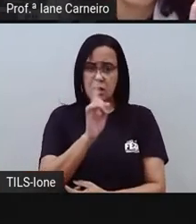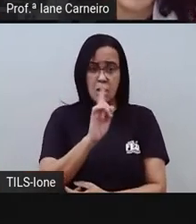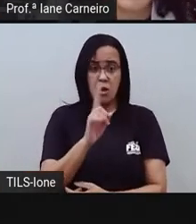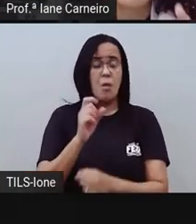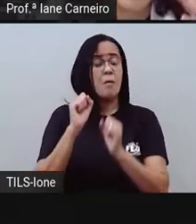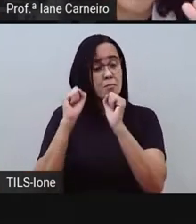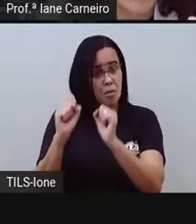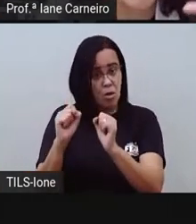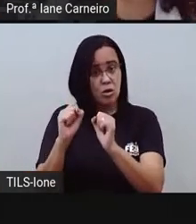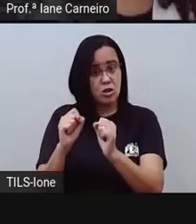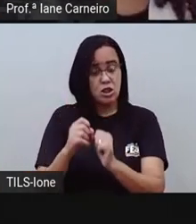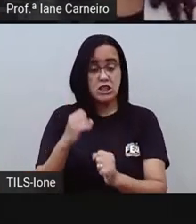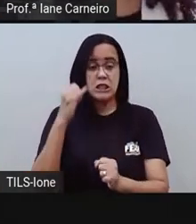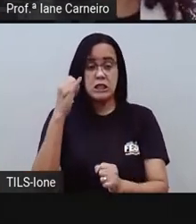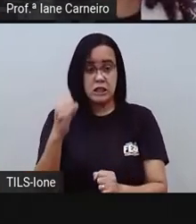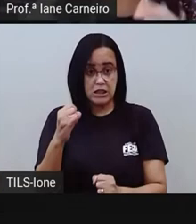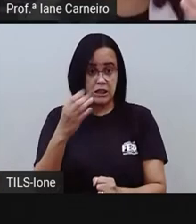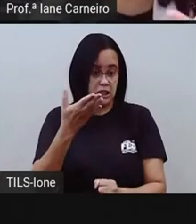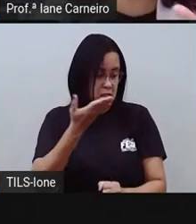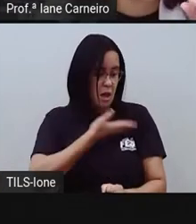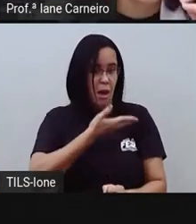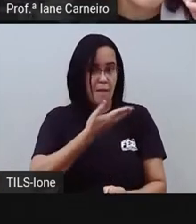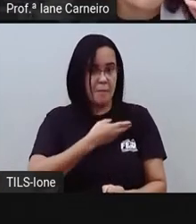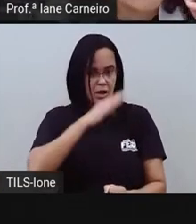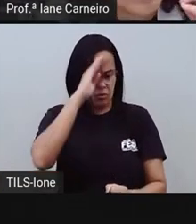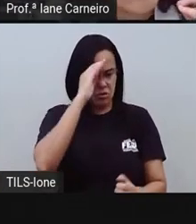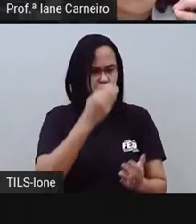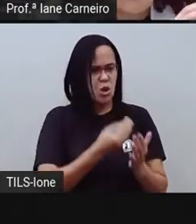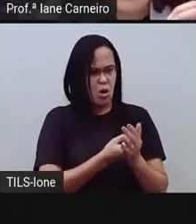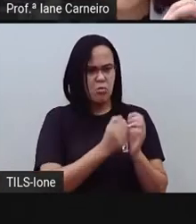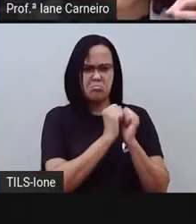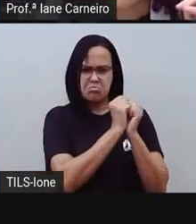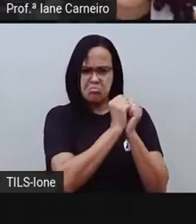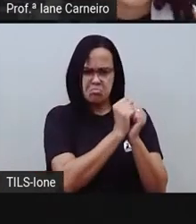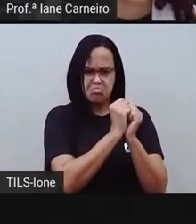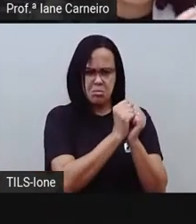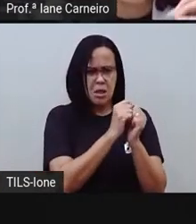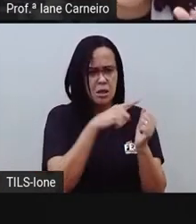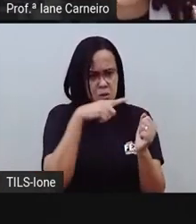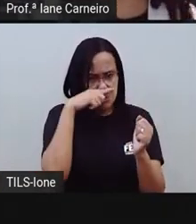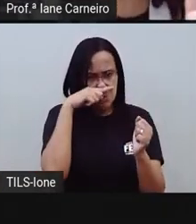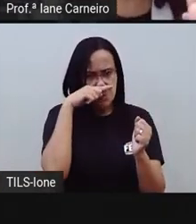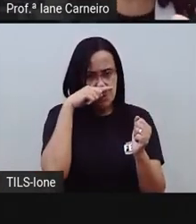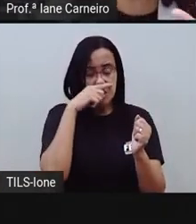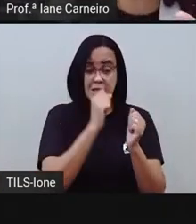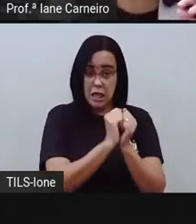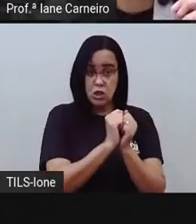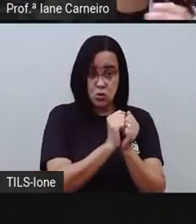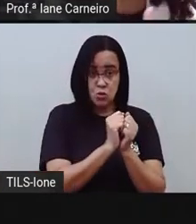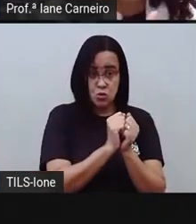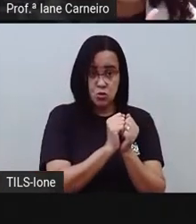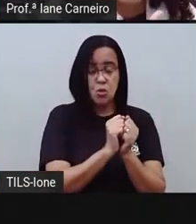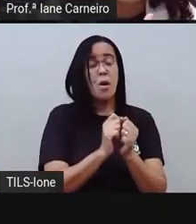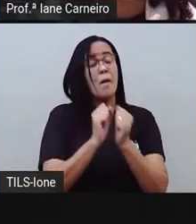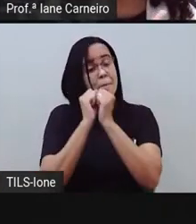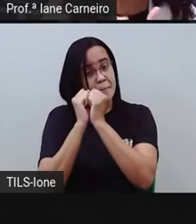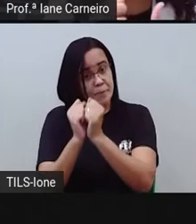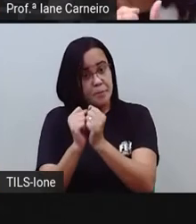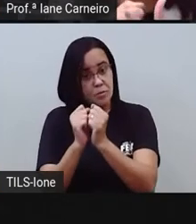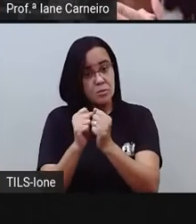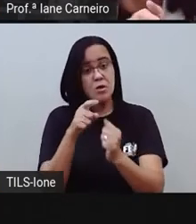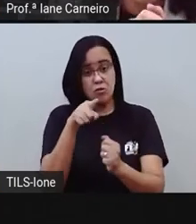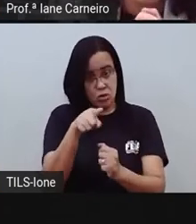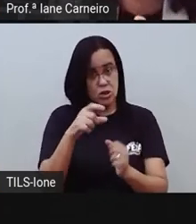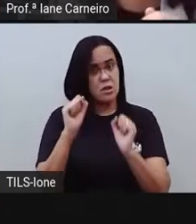né? De confiança, sua pró, mamãe, pra que eles te ajudem. Não tenha medo de ameaça. um coleguinha fica o tempo todo lhe